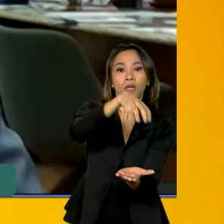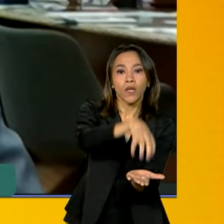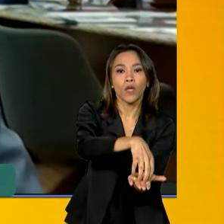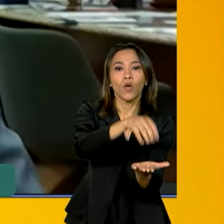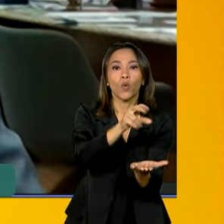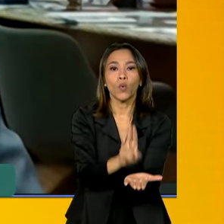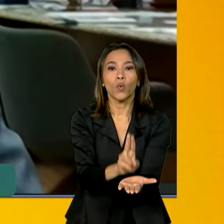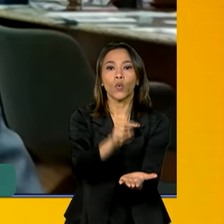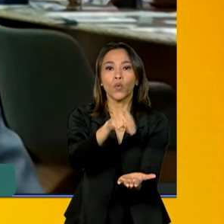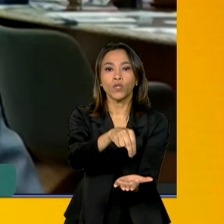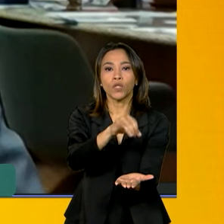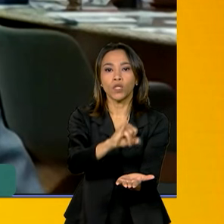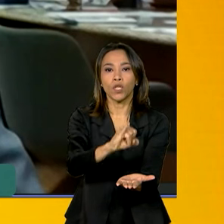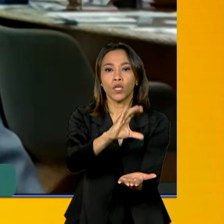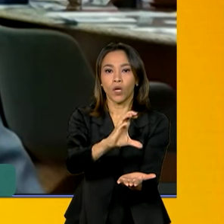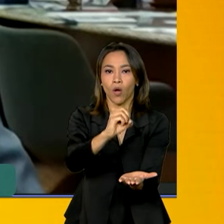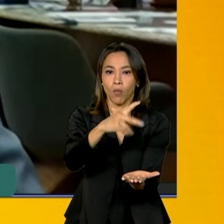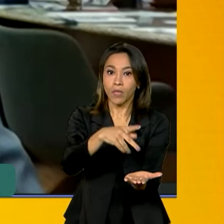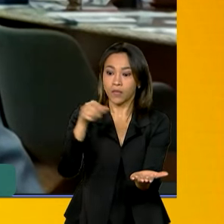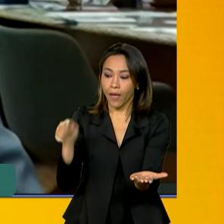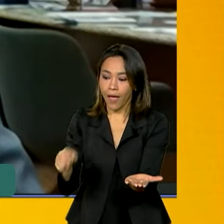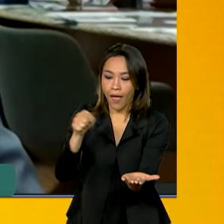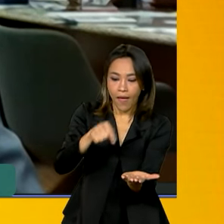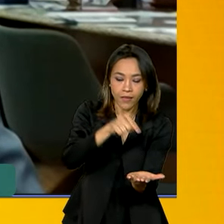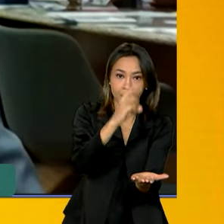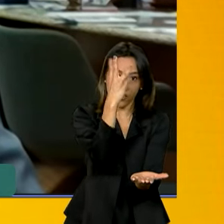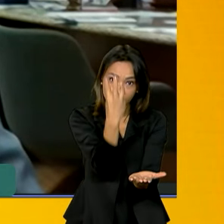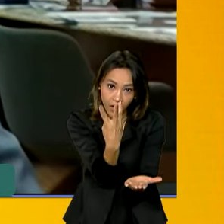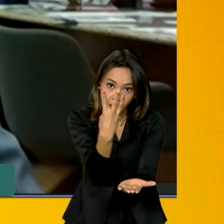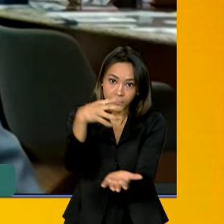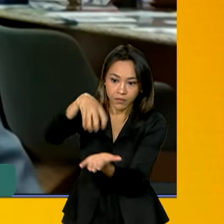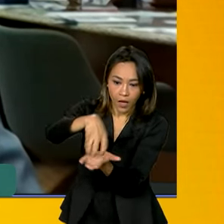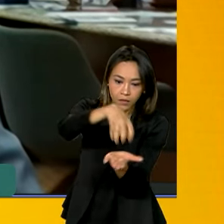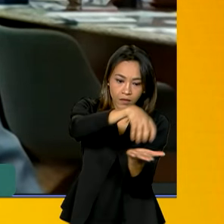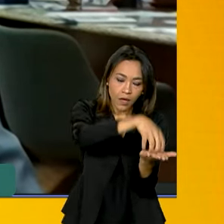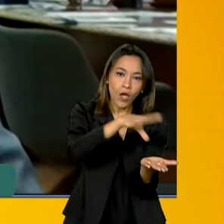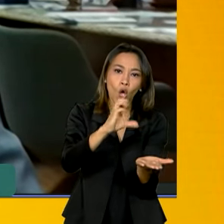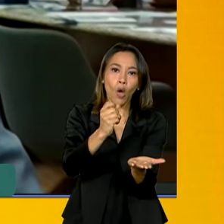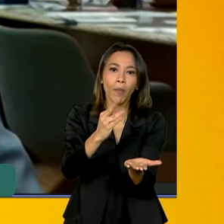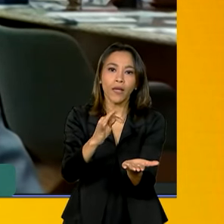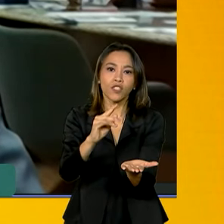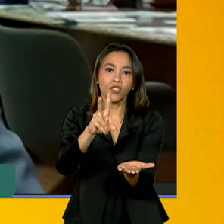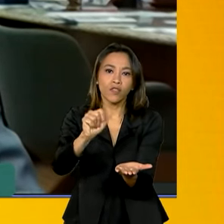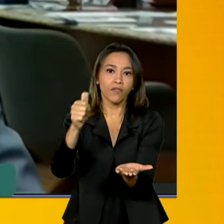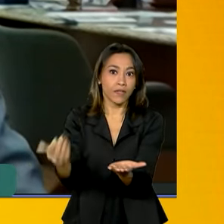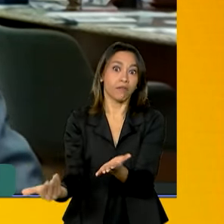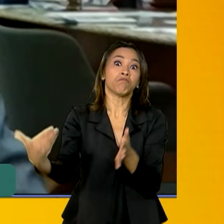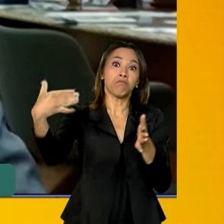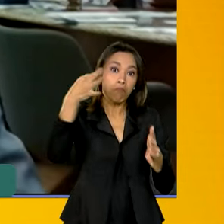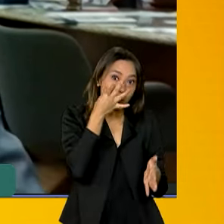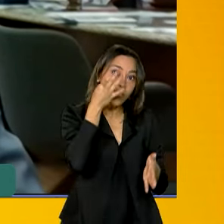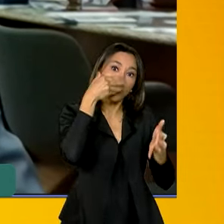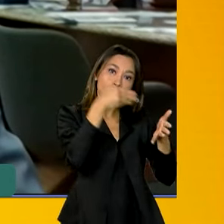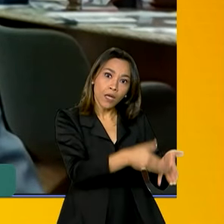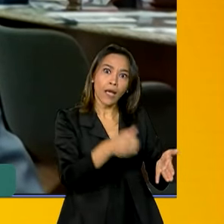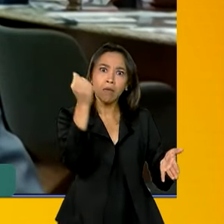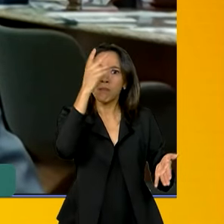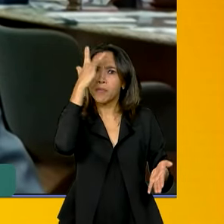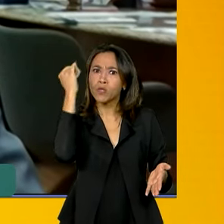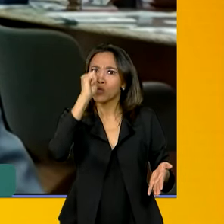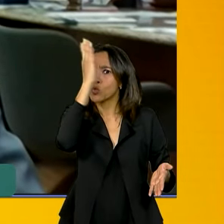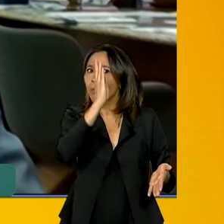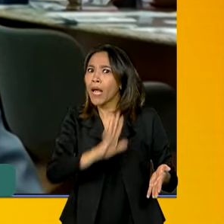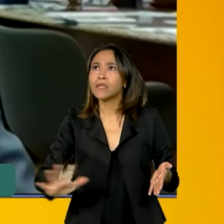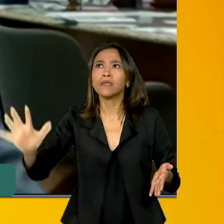Essas três cooperativas estavam... Três organizações de cooperativas brasileiras estavam lá. E gente do Brasil inteiro, da